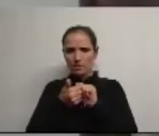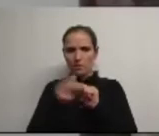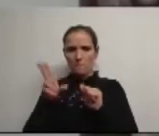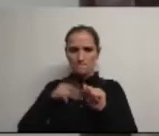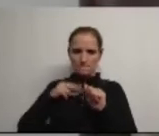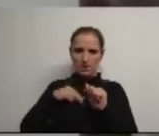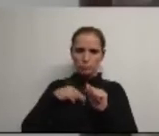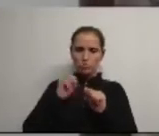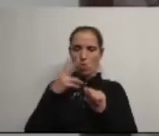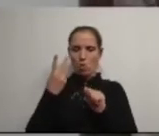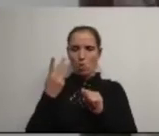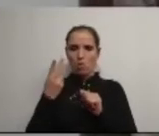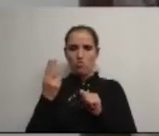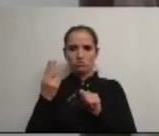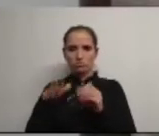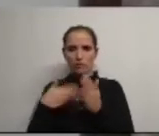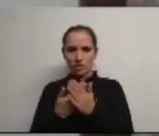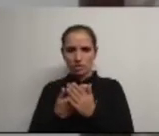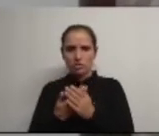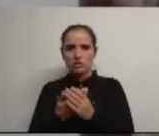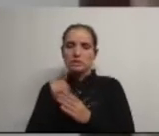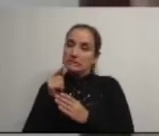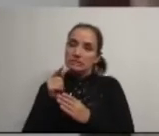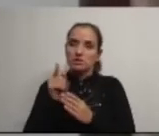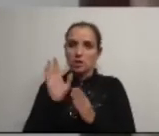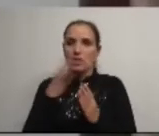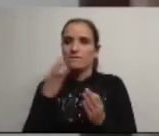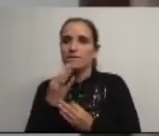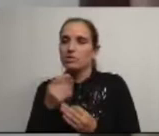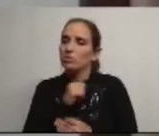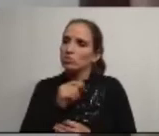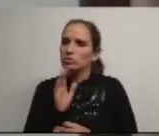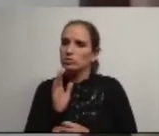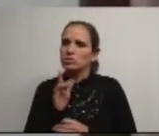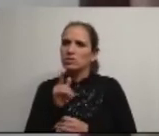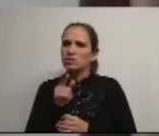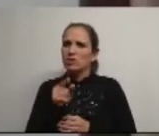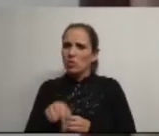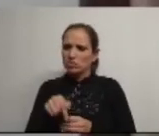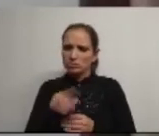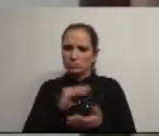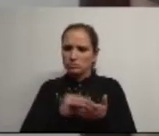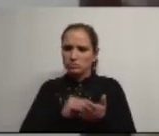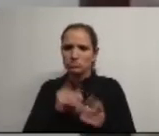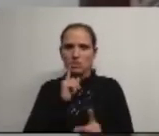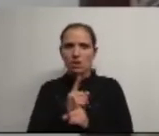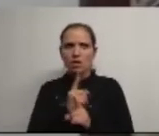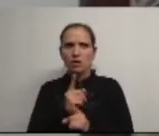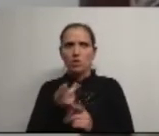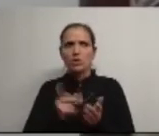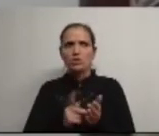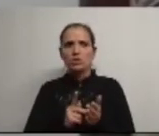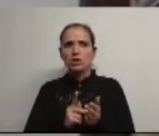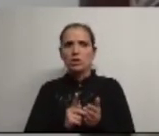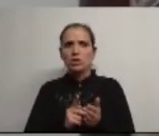prémios ou ofertas e neste aspecto eu estou inteiramente de acordo eu hoje eu hoje subscreveria por completo a intervenção do Engenheiro